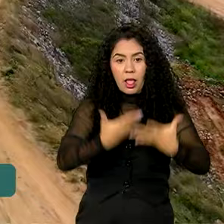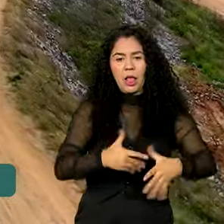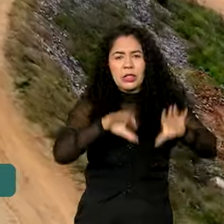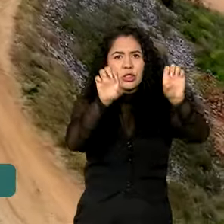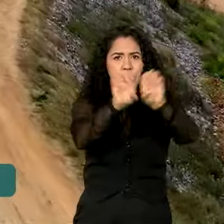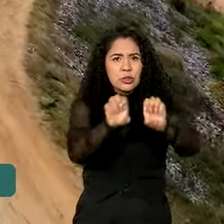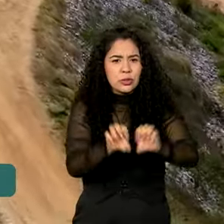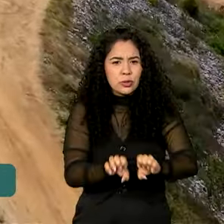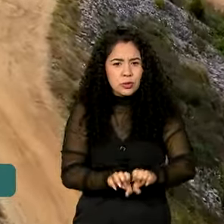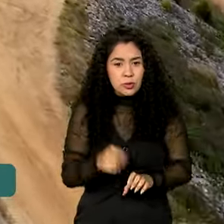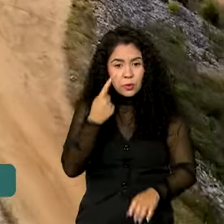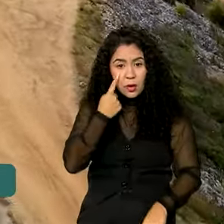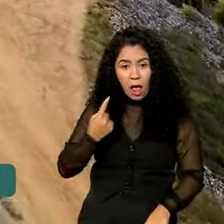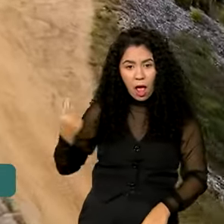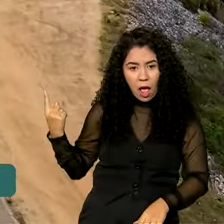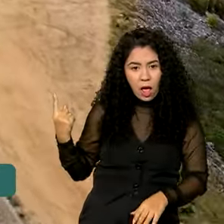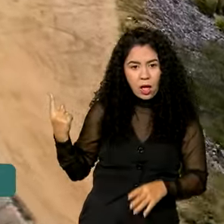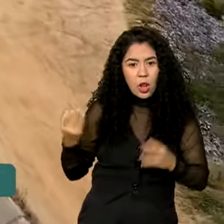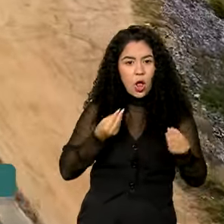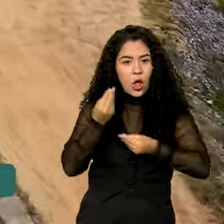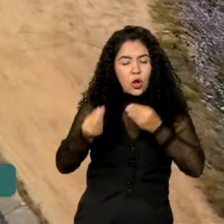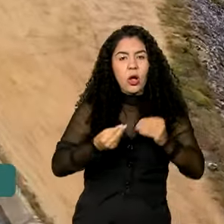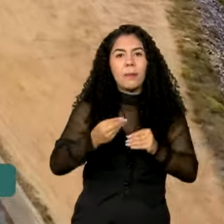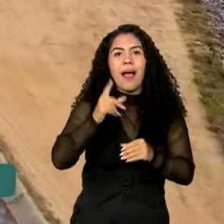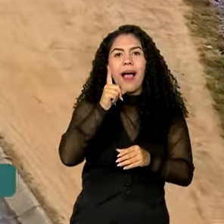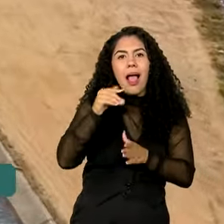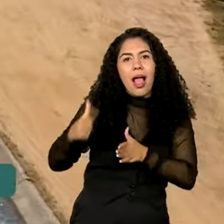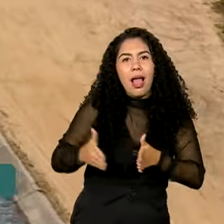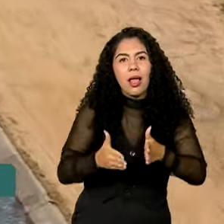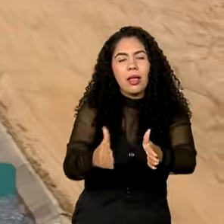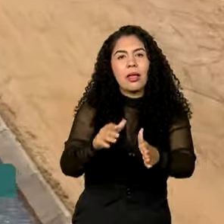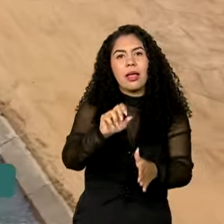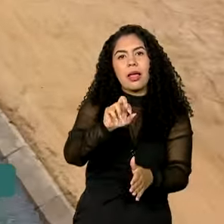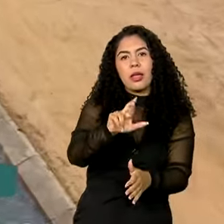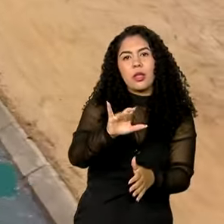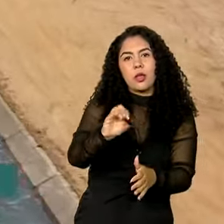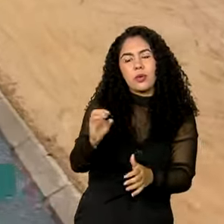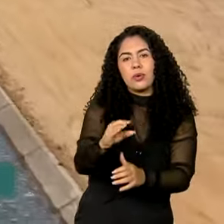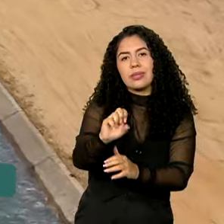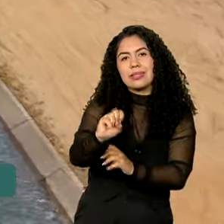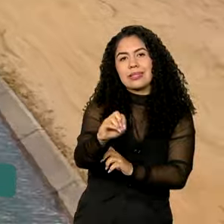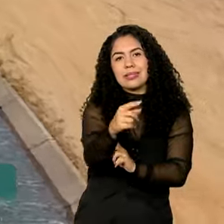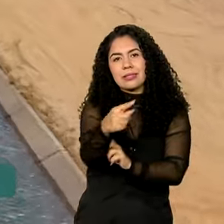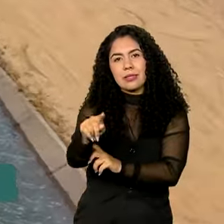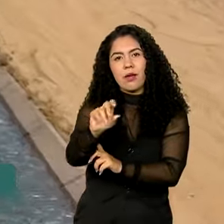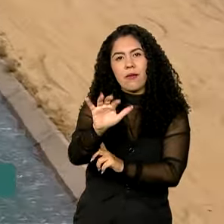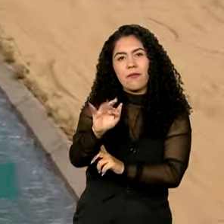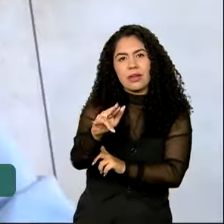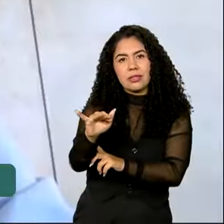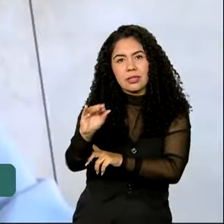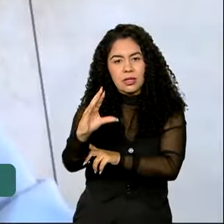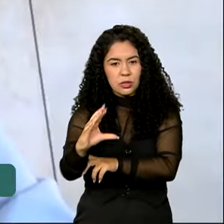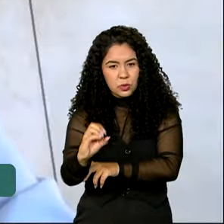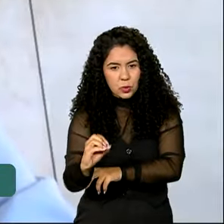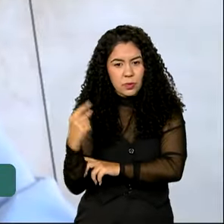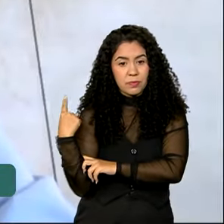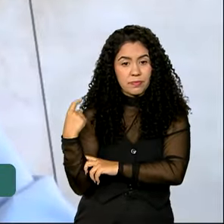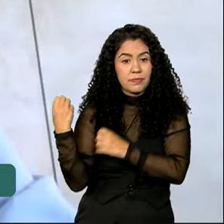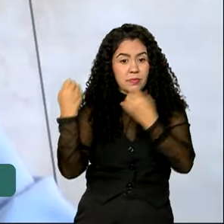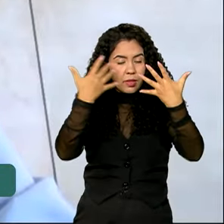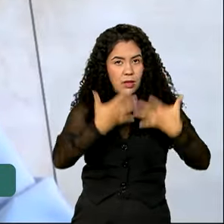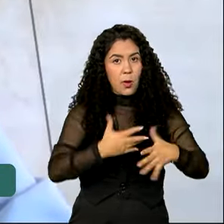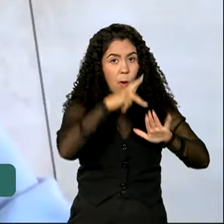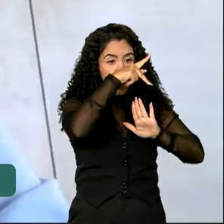complementar à transposição do Rio São Francisco e prevê a execução em três lotes. O projeto de